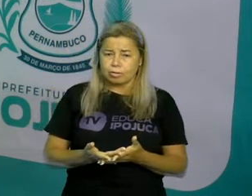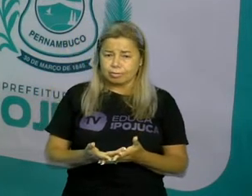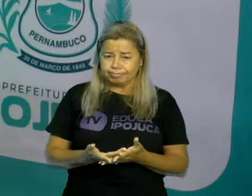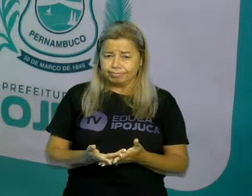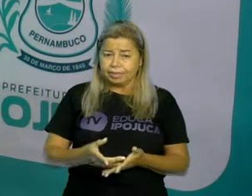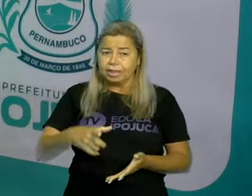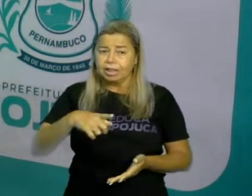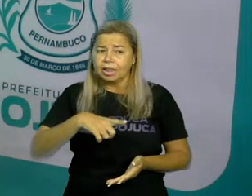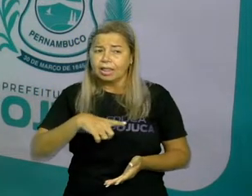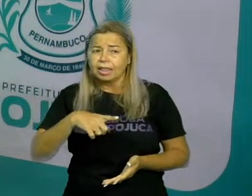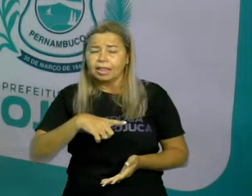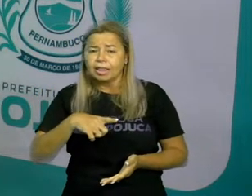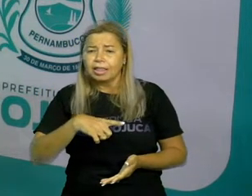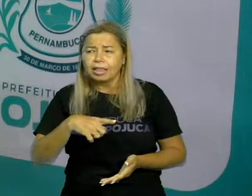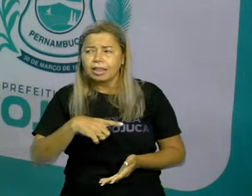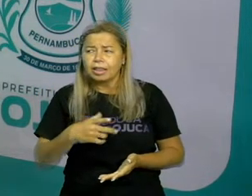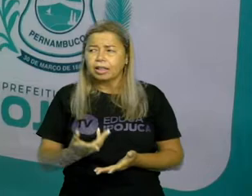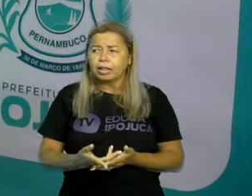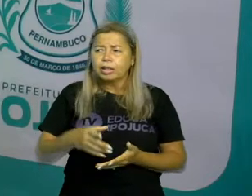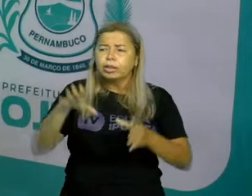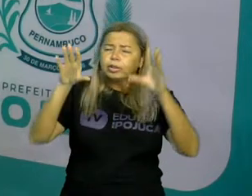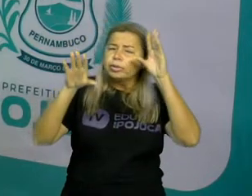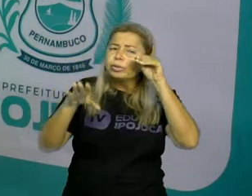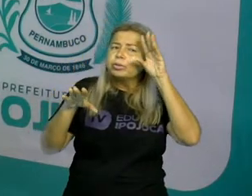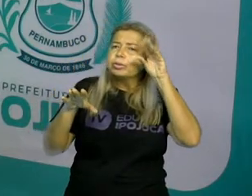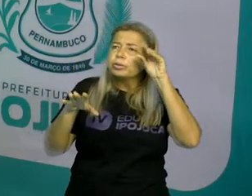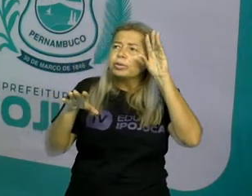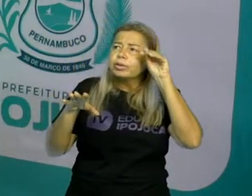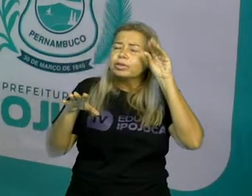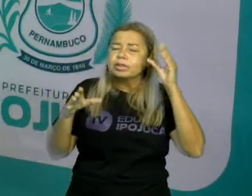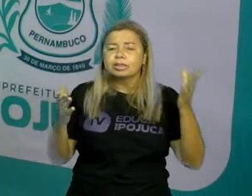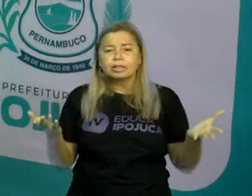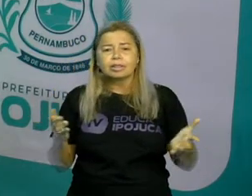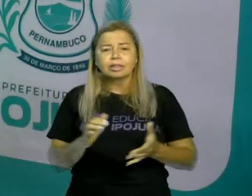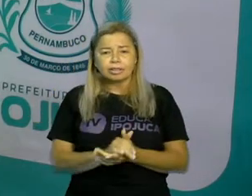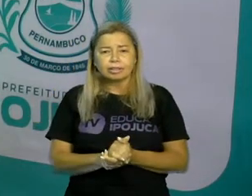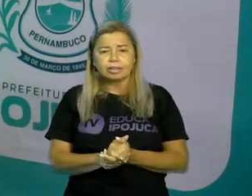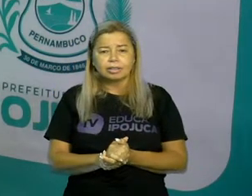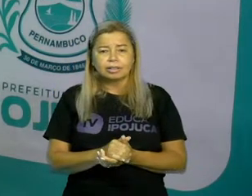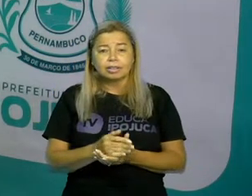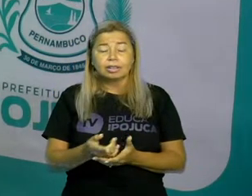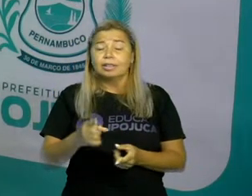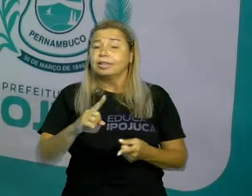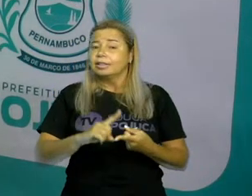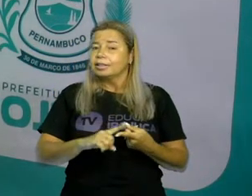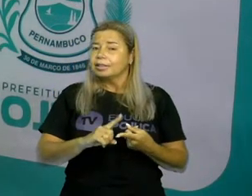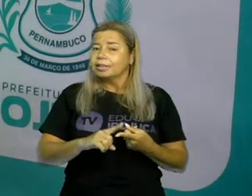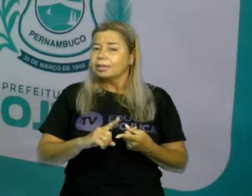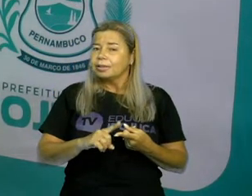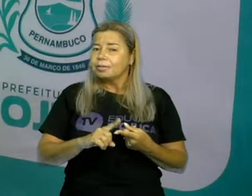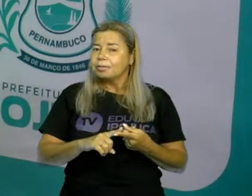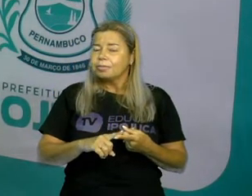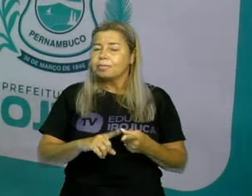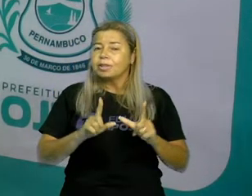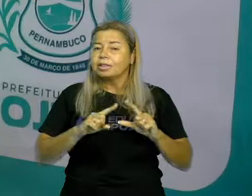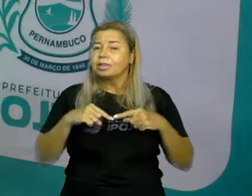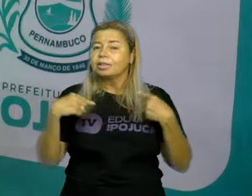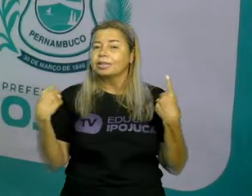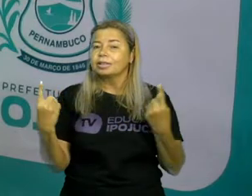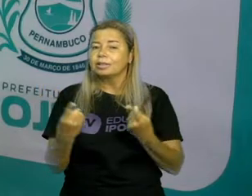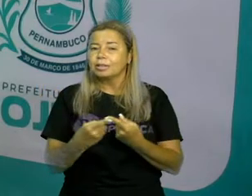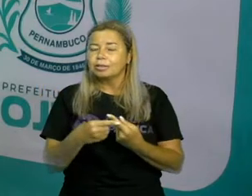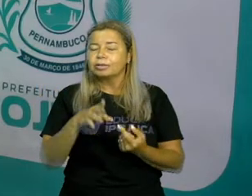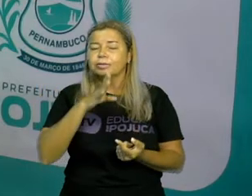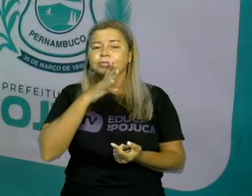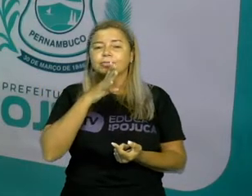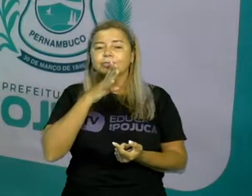a nossa curiosidade, a nossa mente, o nosso conhecimento. Para saber de algo,